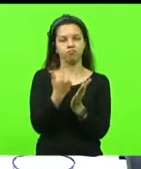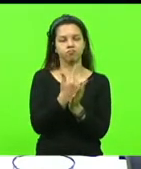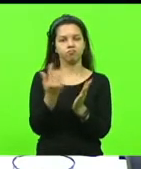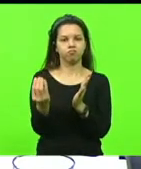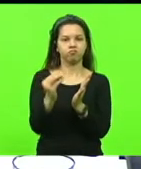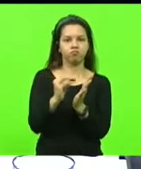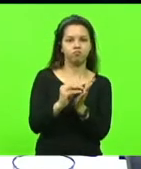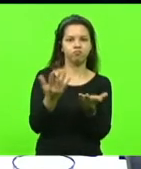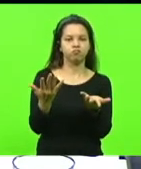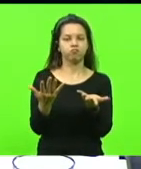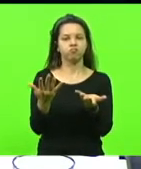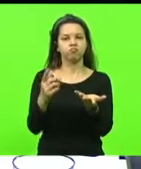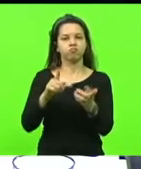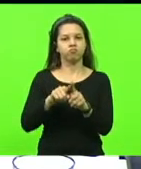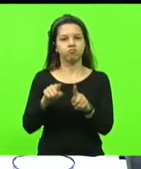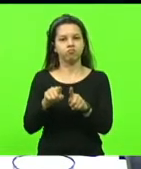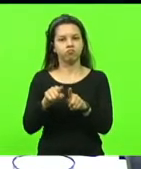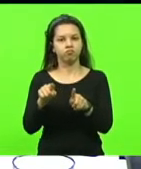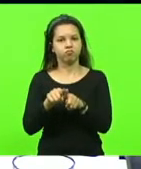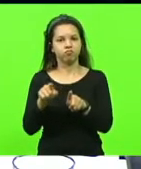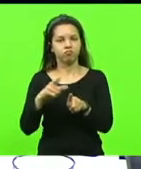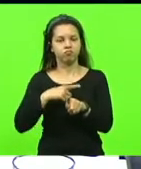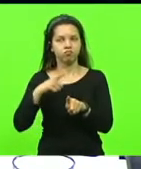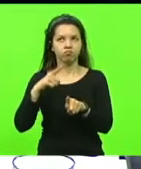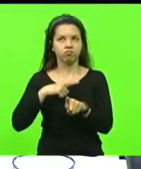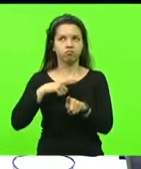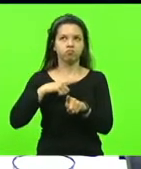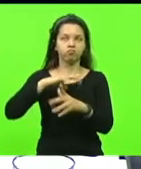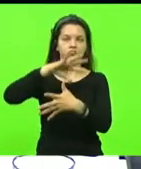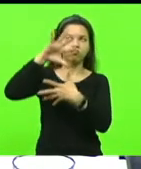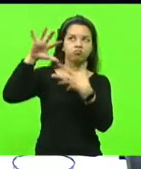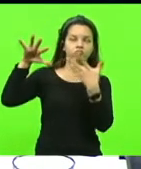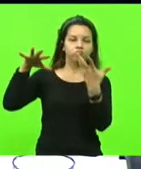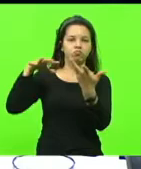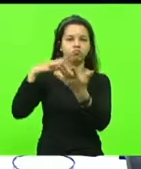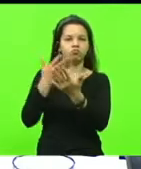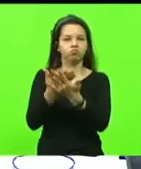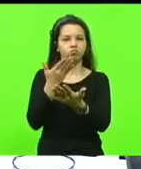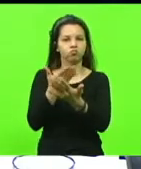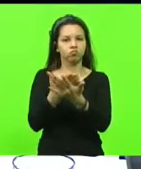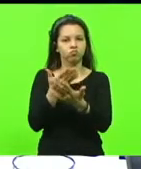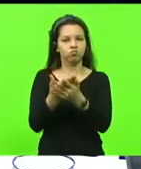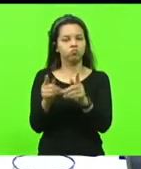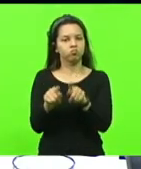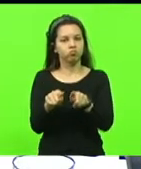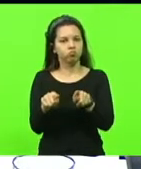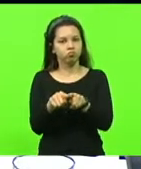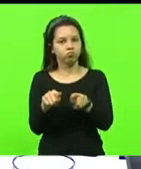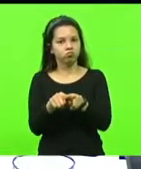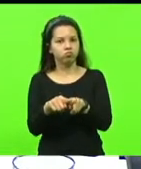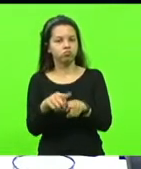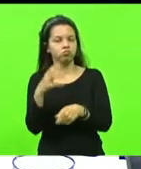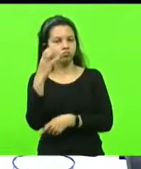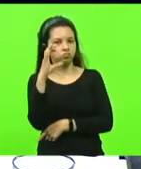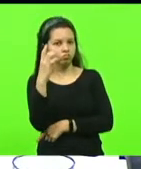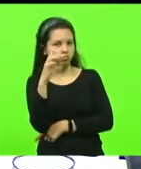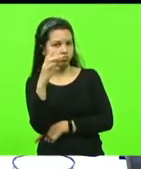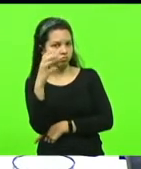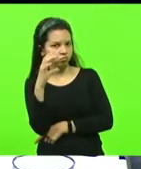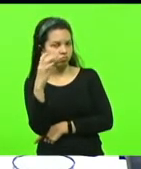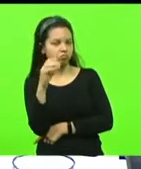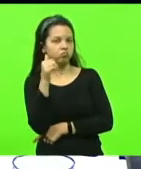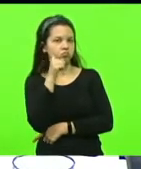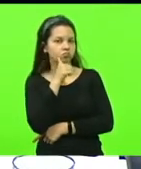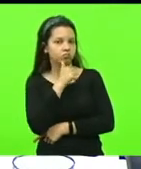As mulheres ainda não são reconhecidas como cientistas, não são reconhecidas no